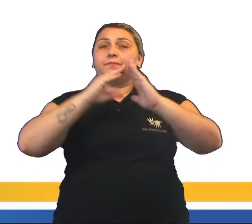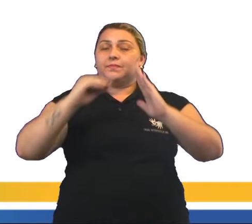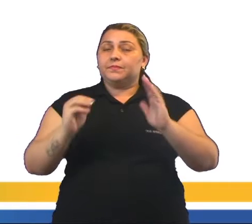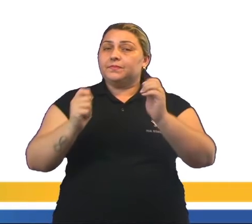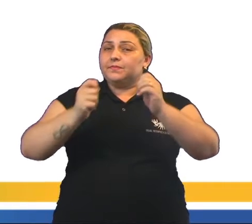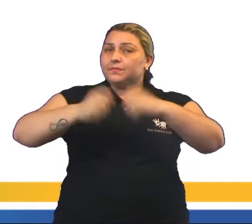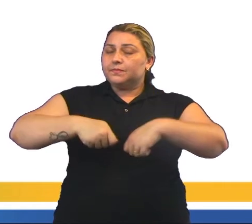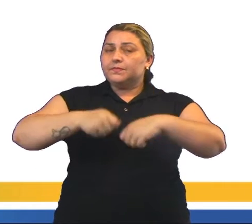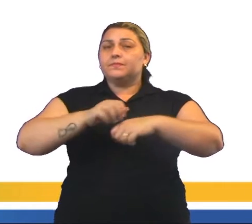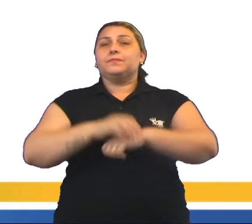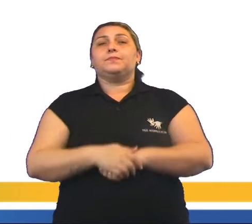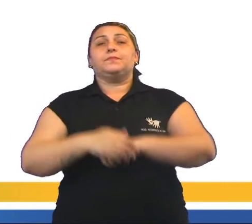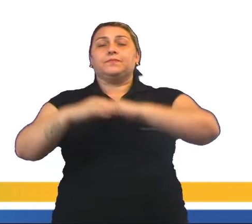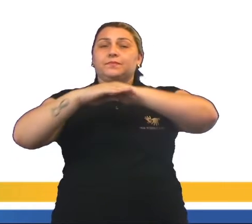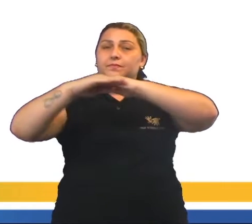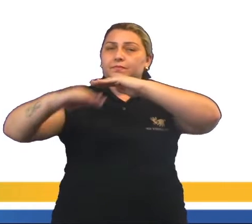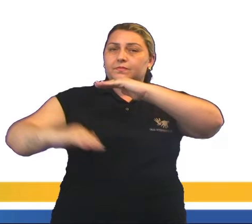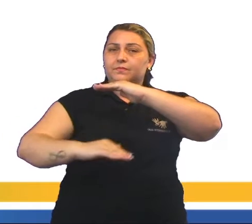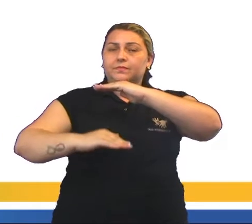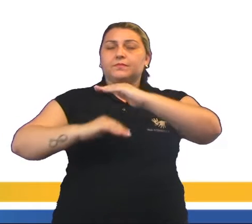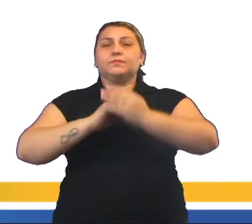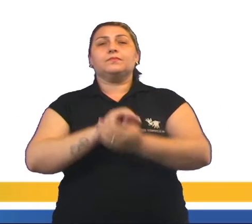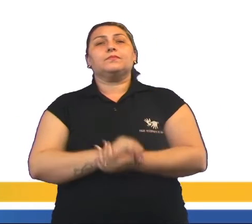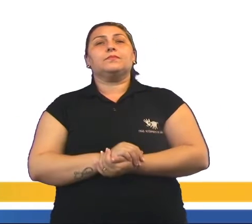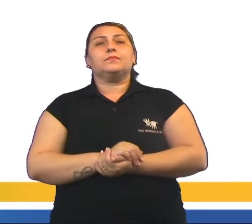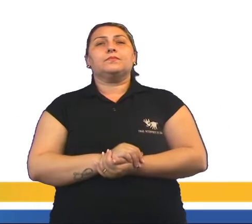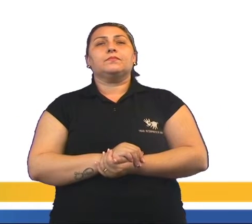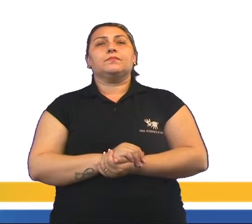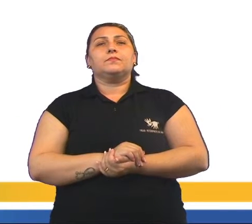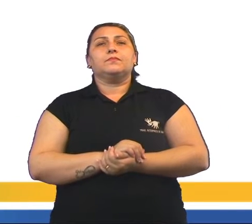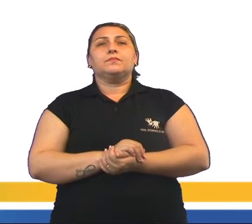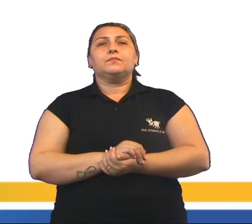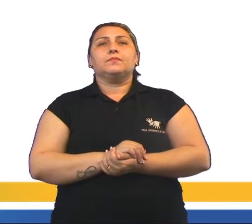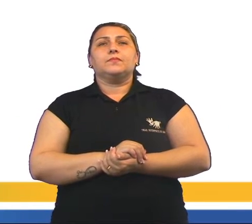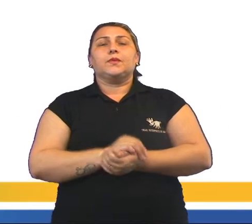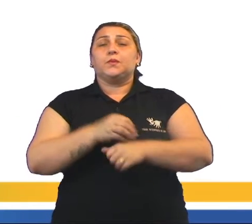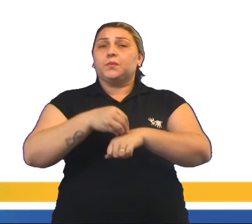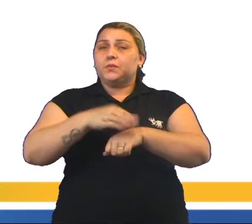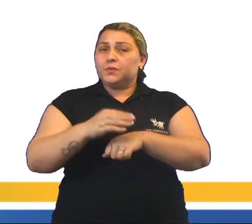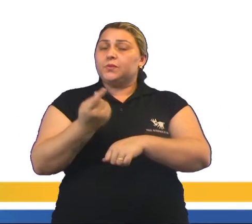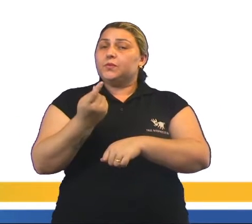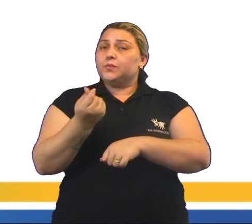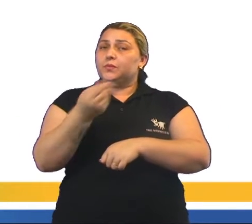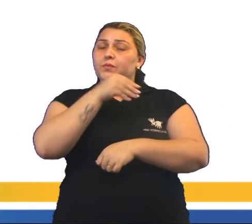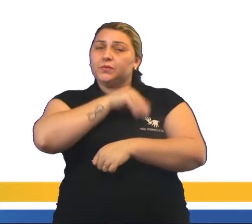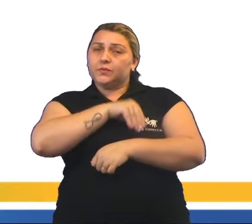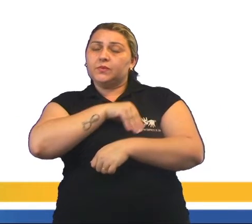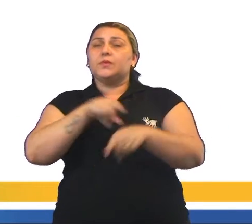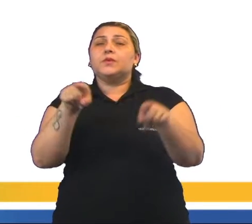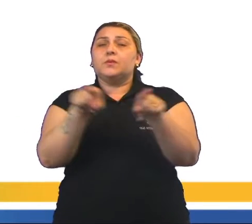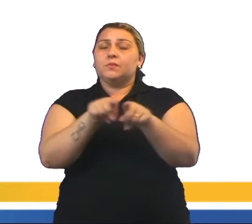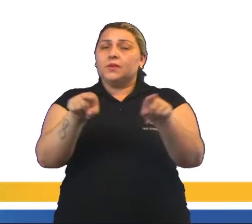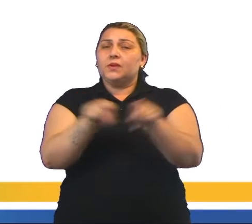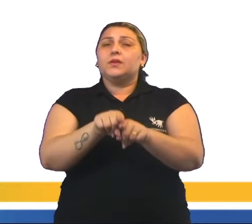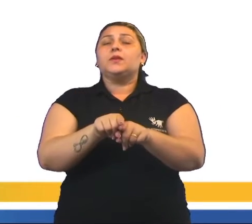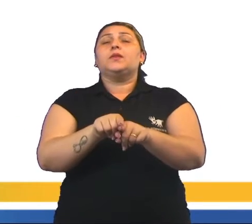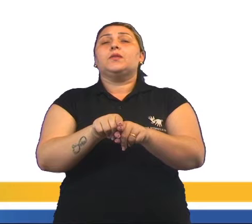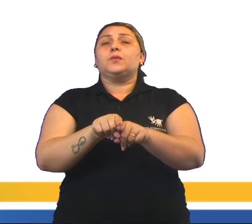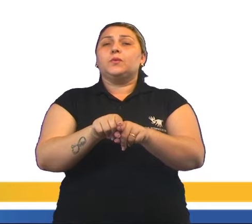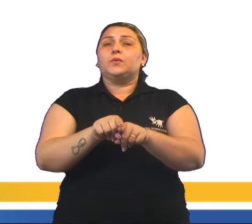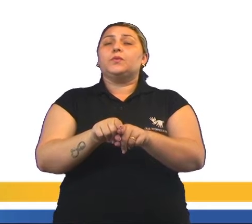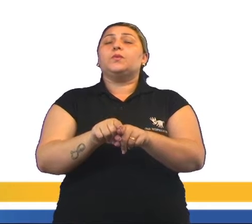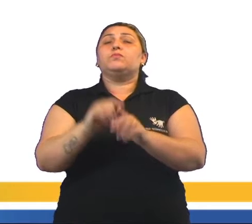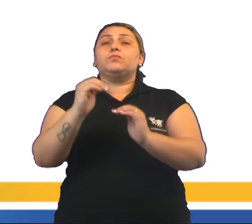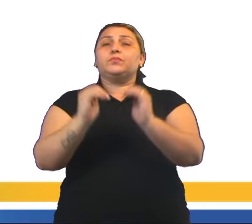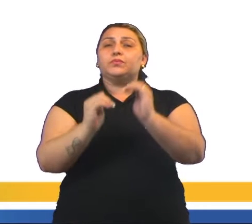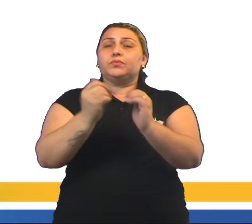essa condição de desigualdade social. Má distribuição de renda que ocasiona um